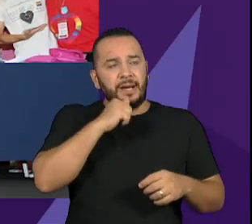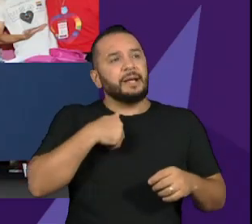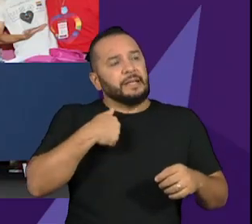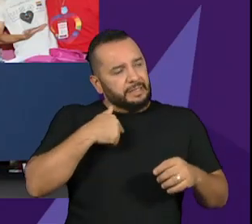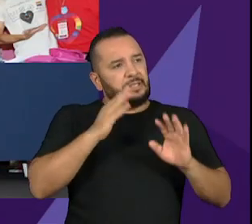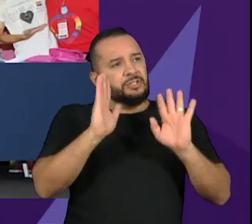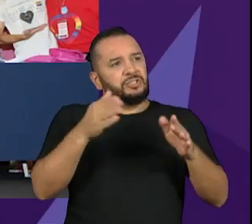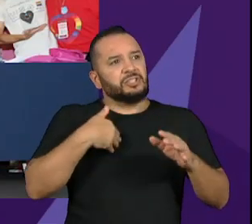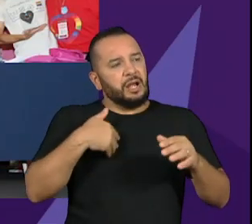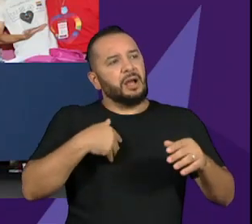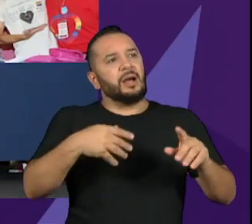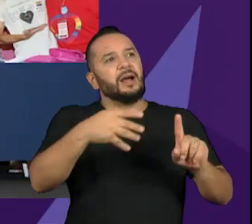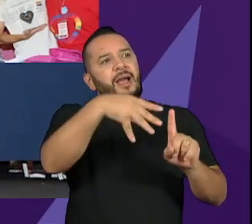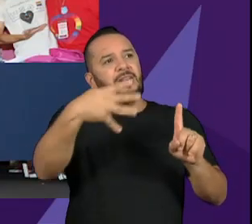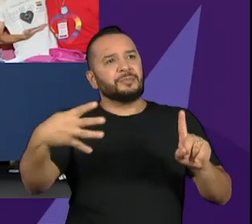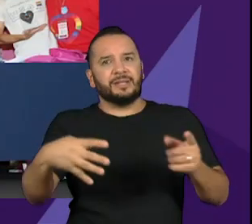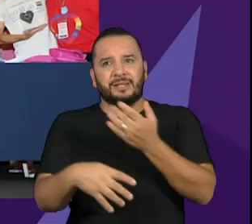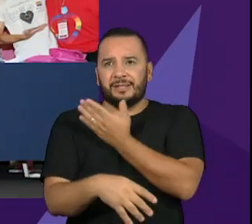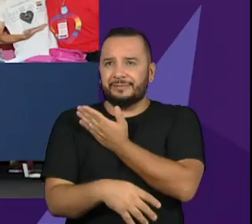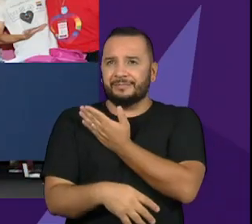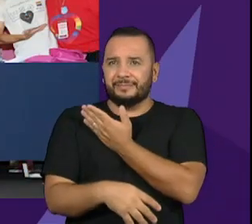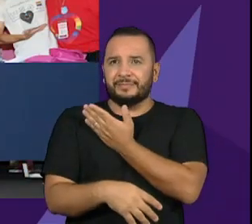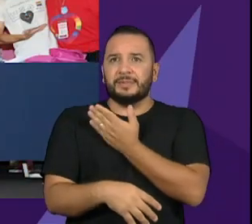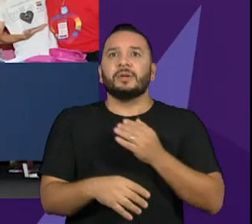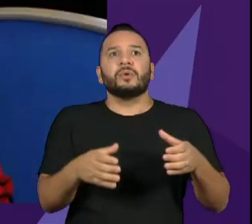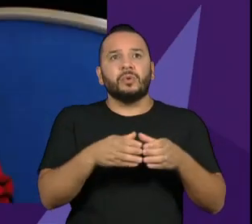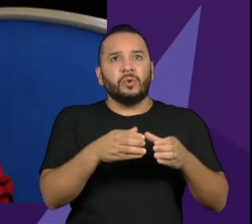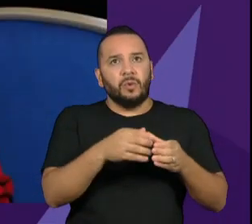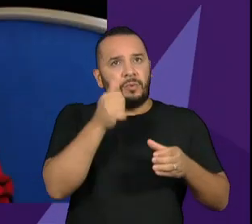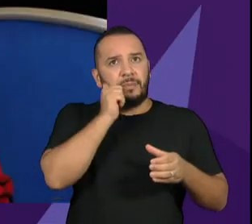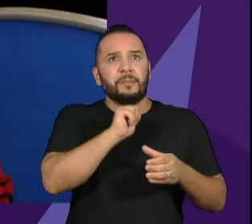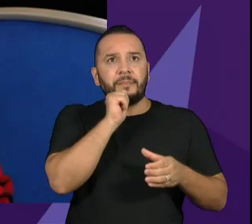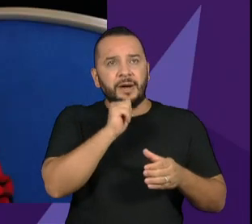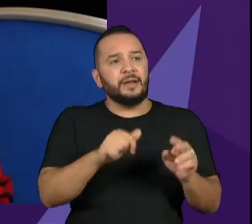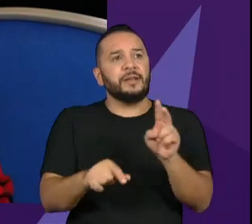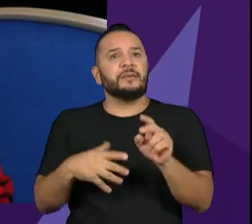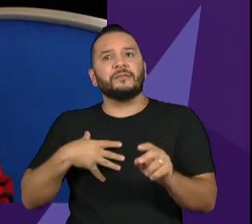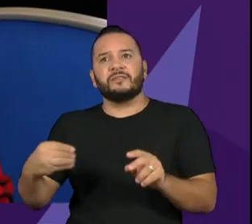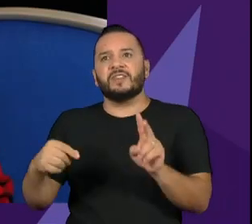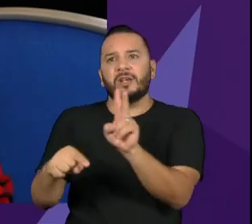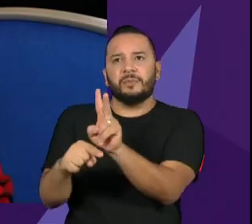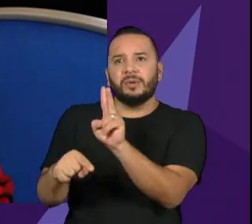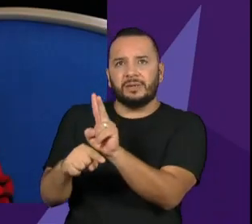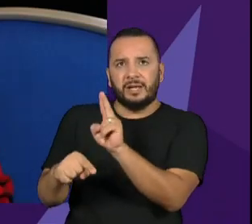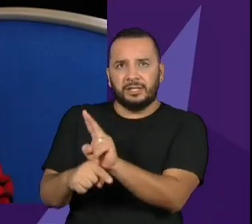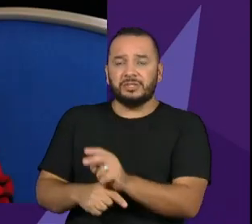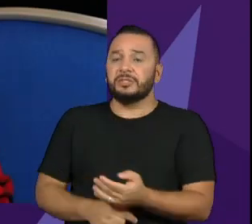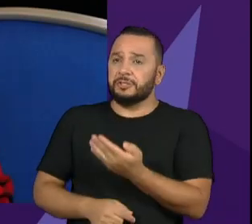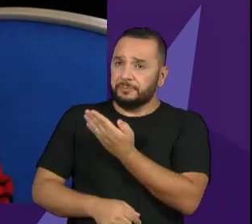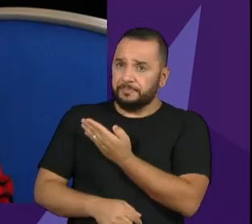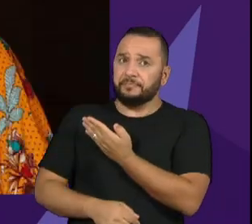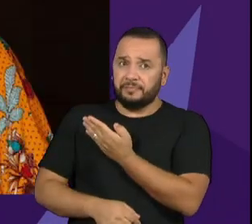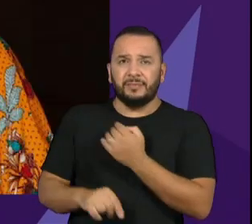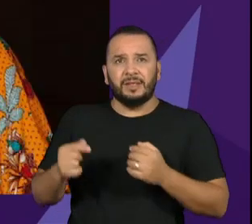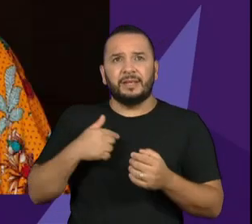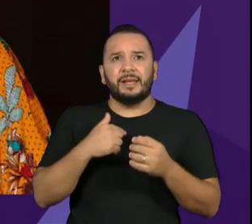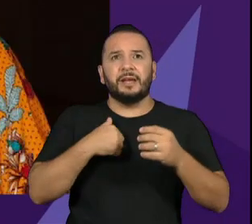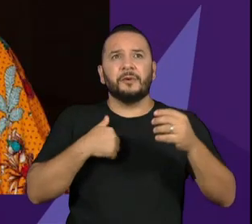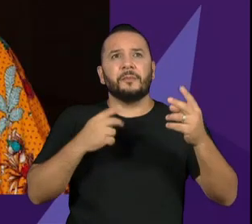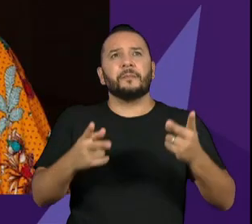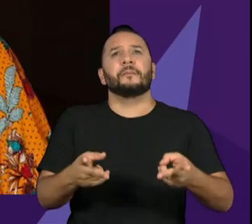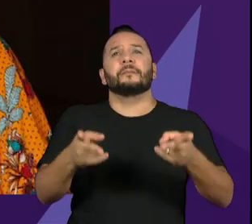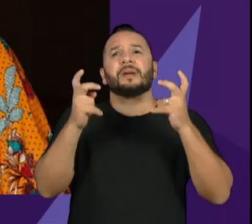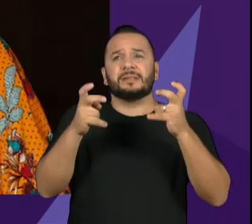Que, enfim, protegem os seus filhos dessas barbaridades. E foi lá que eu percebo que